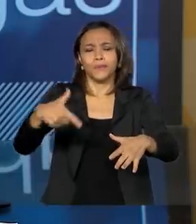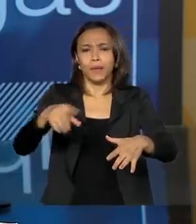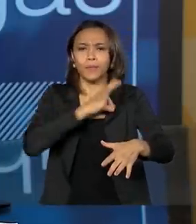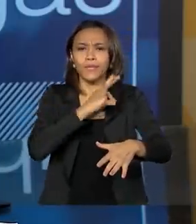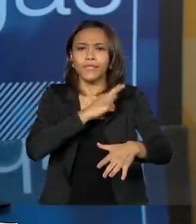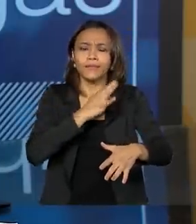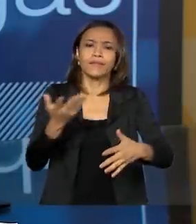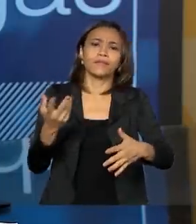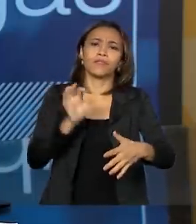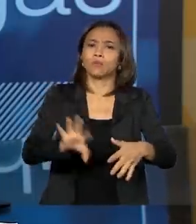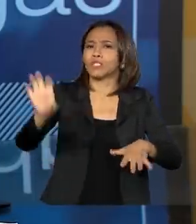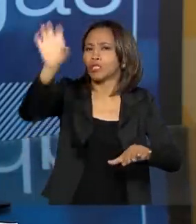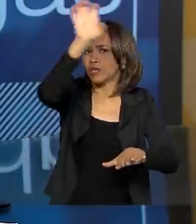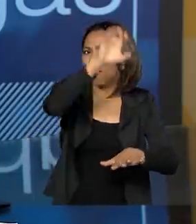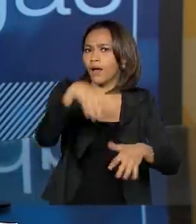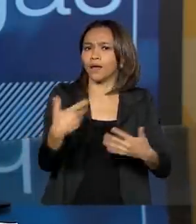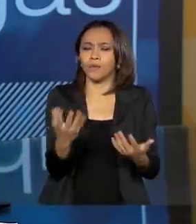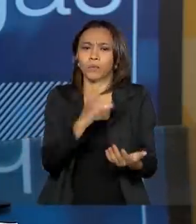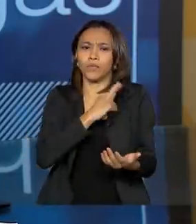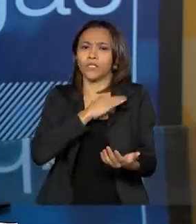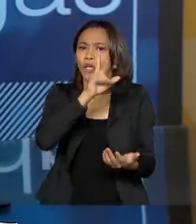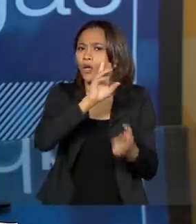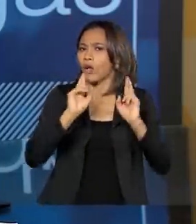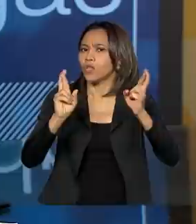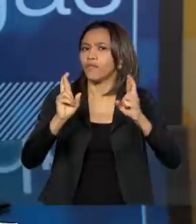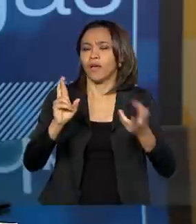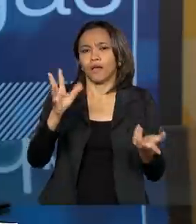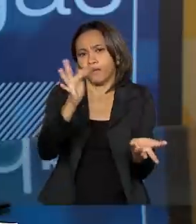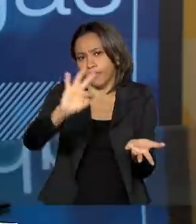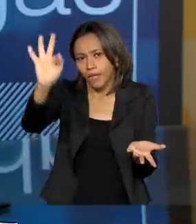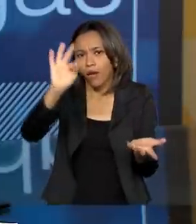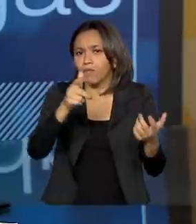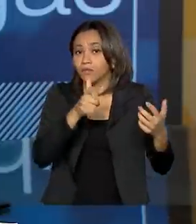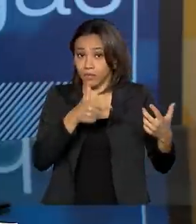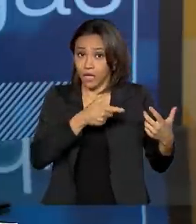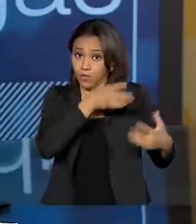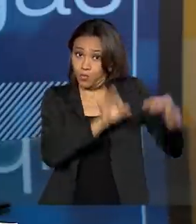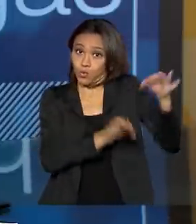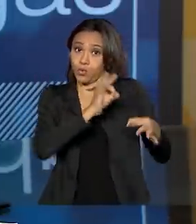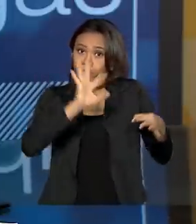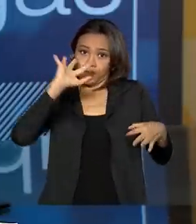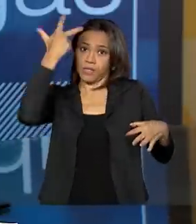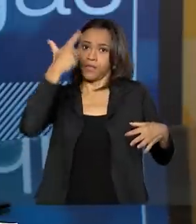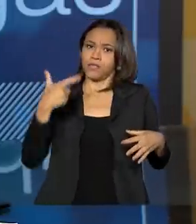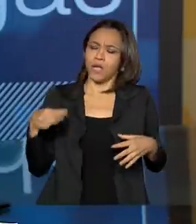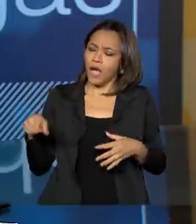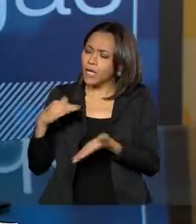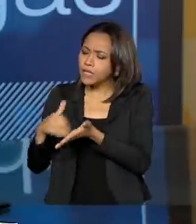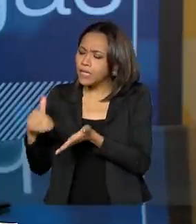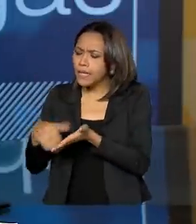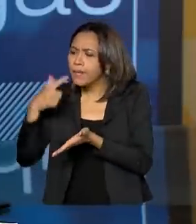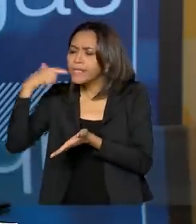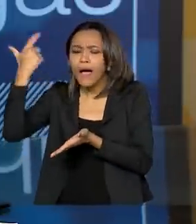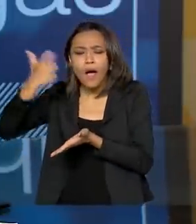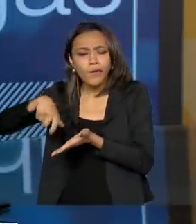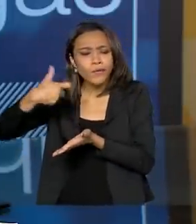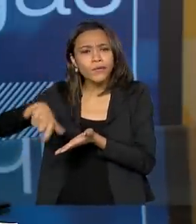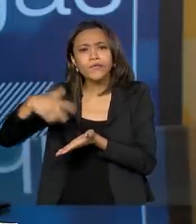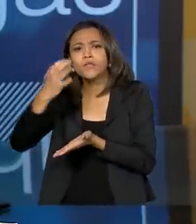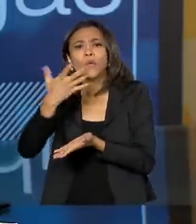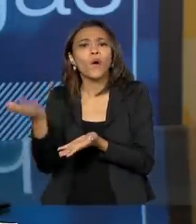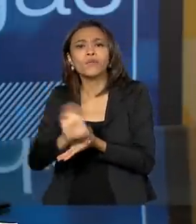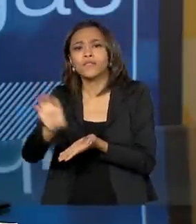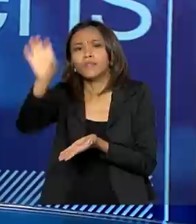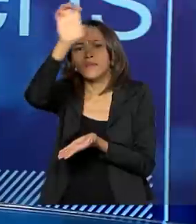da Polícia Federal, Polícia Rodoviária Federal. Esse projeto Check-in possibilita que o detentor do pátio alimenta as